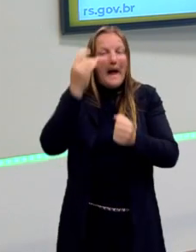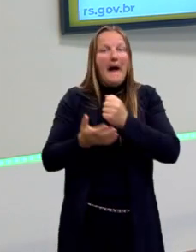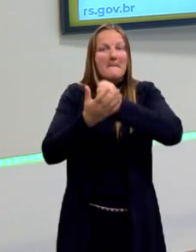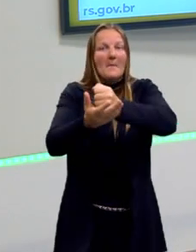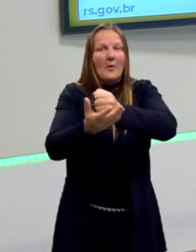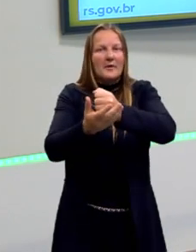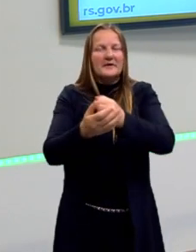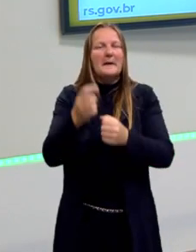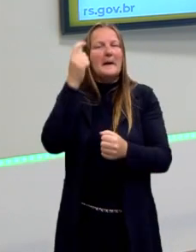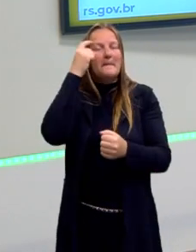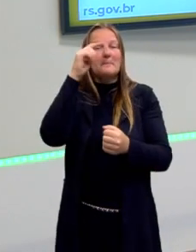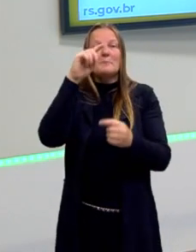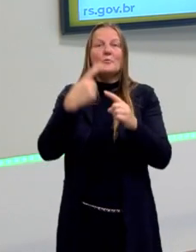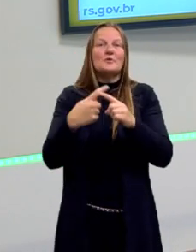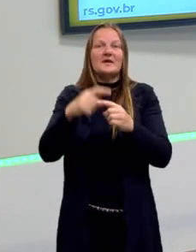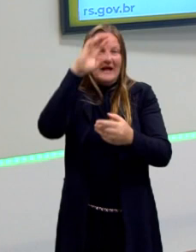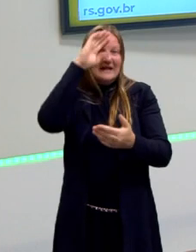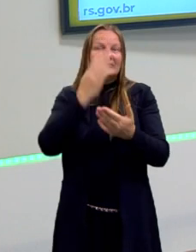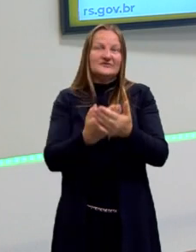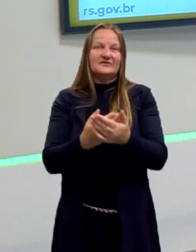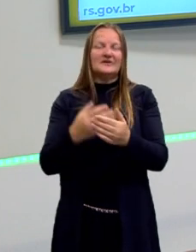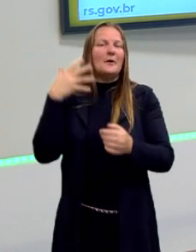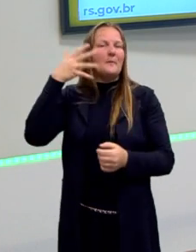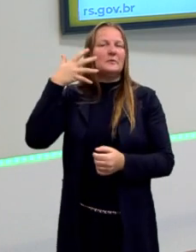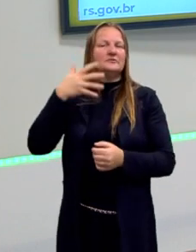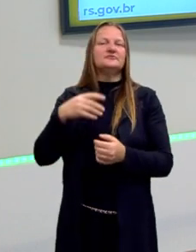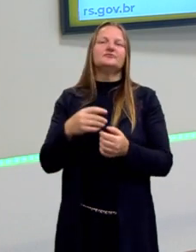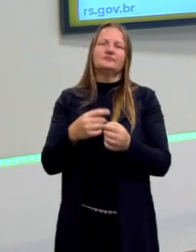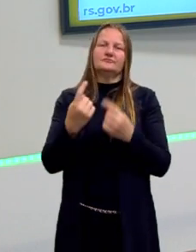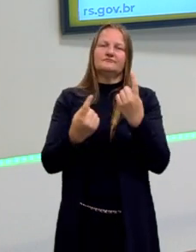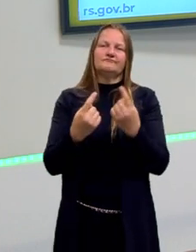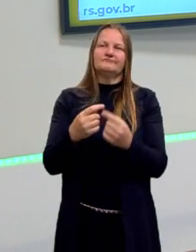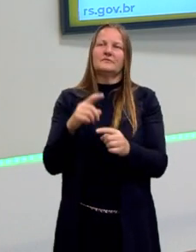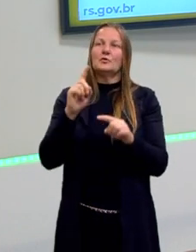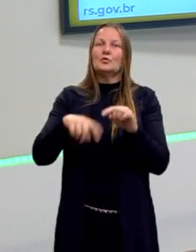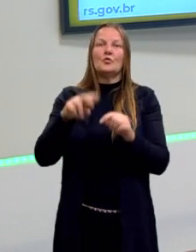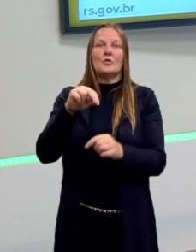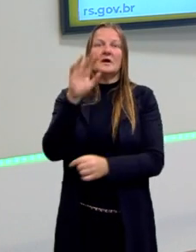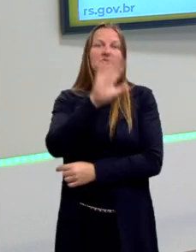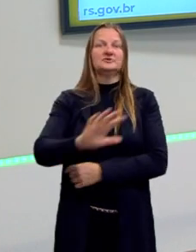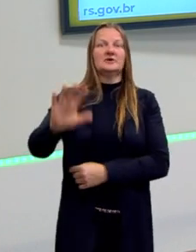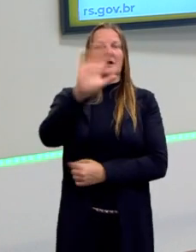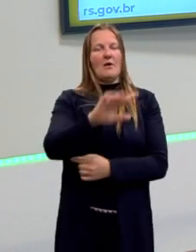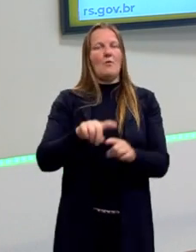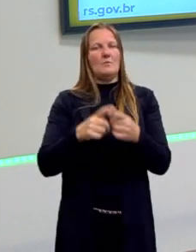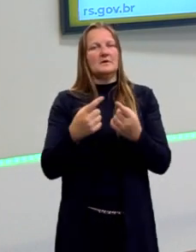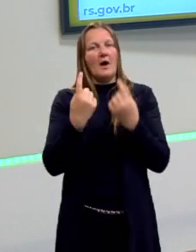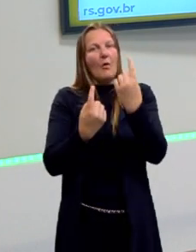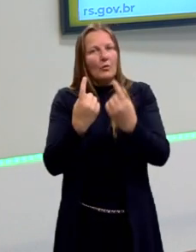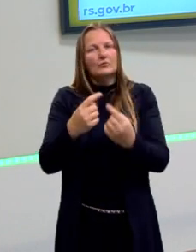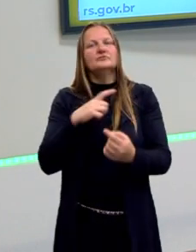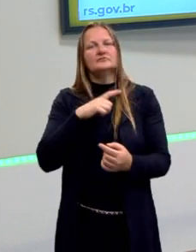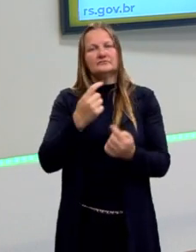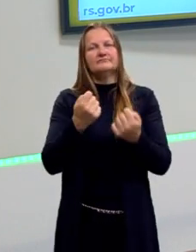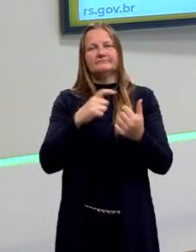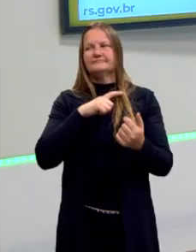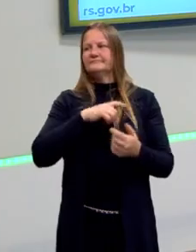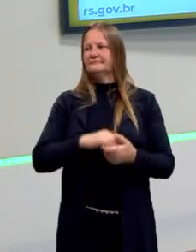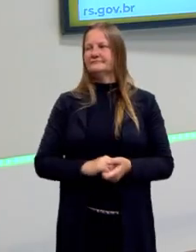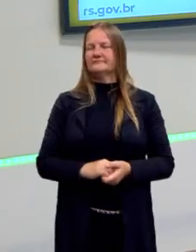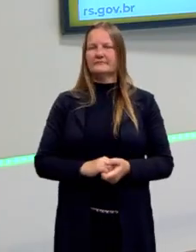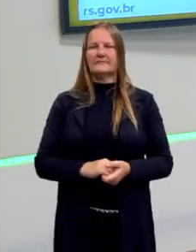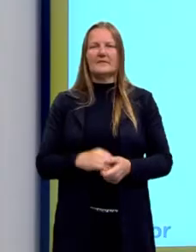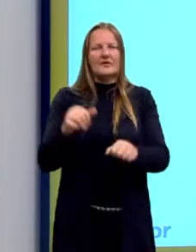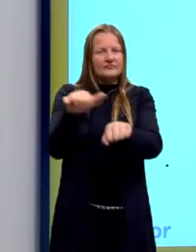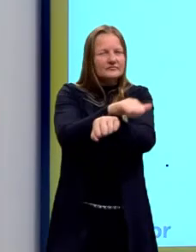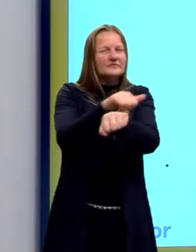processo falacioso de alguns políticos. Por favor, nunca podemos generalizar também. Que é um recurso, então,